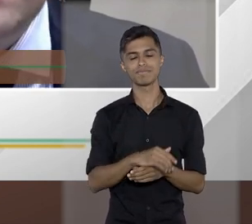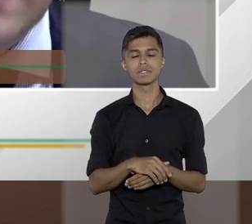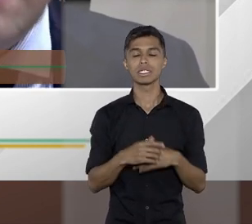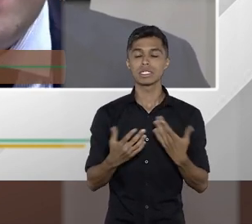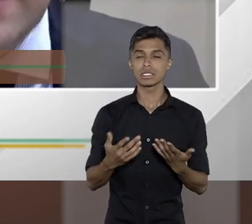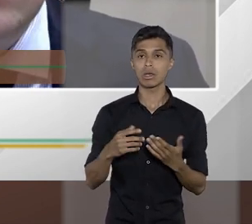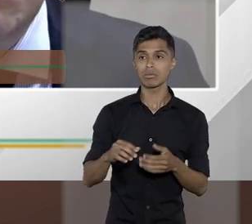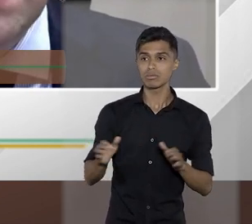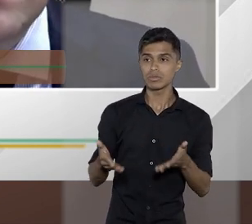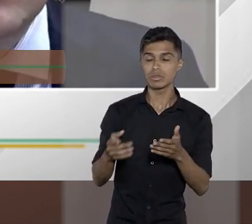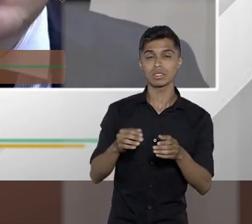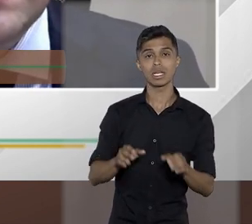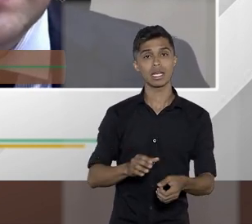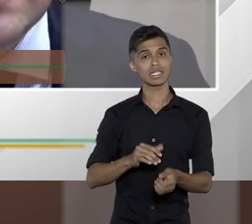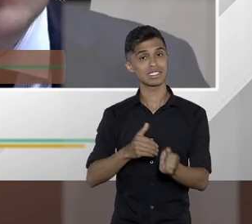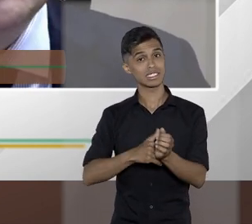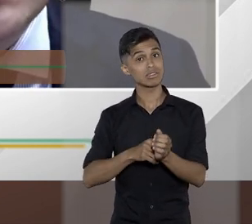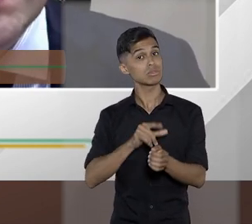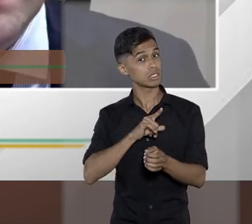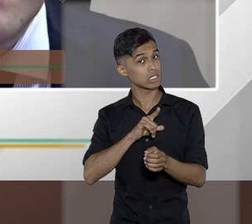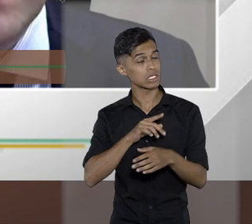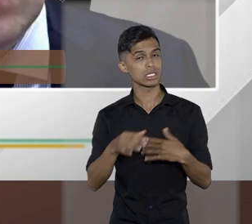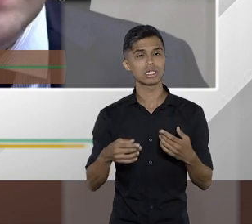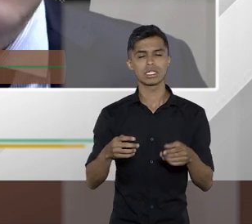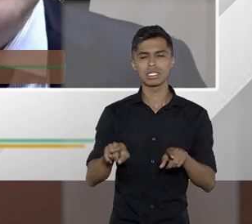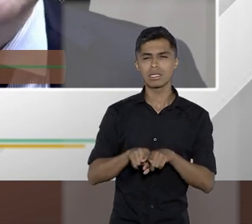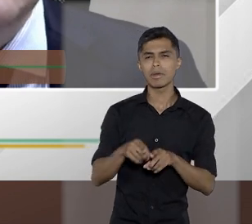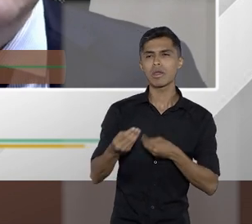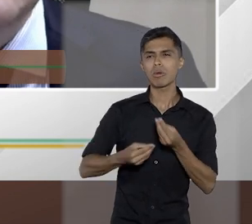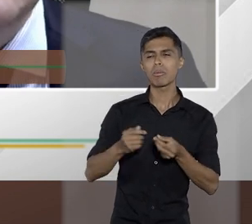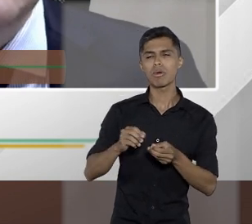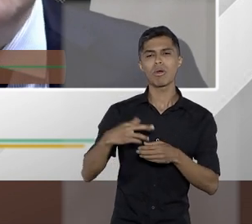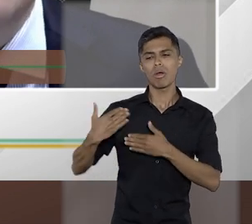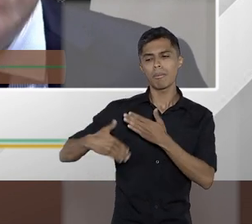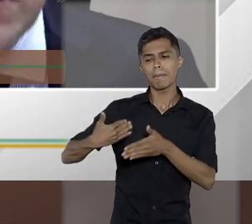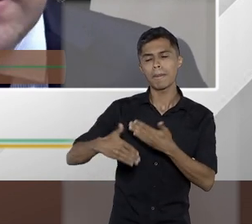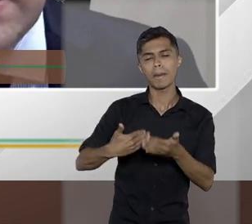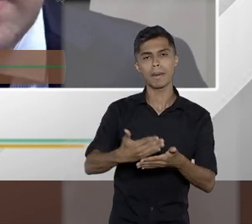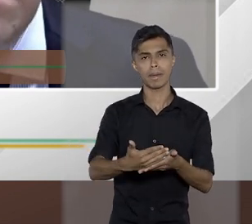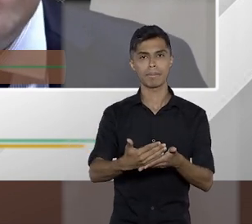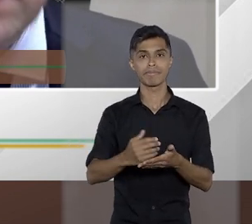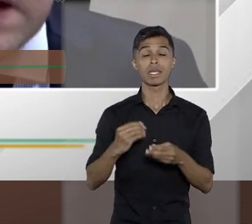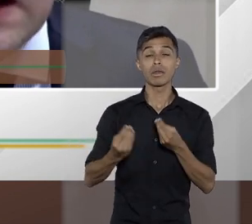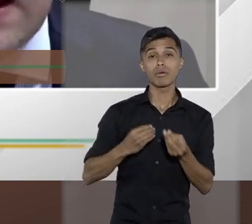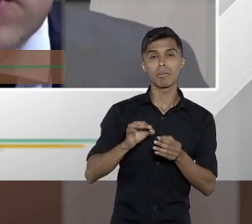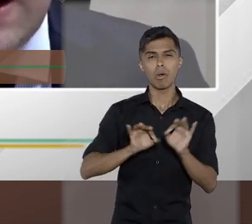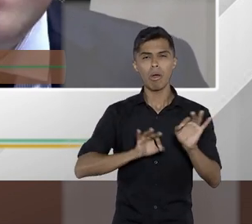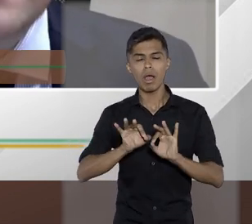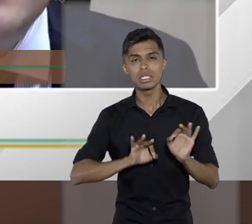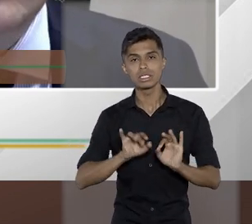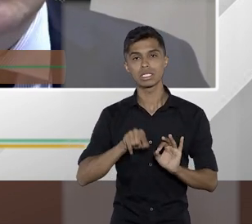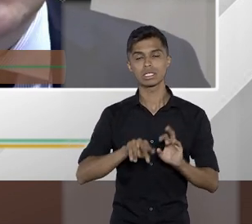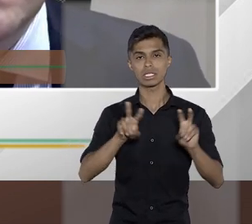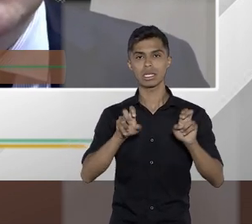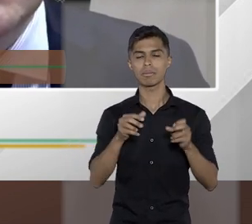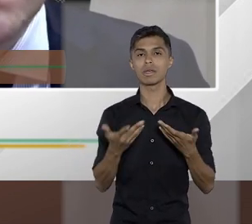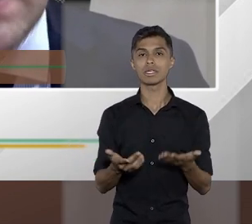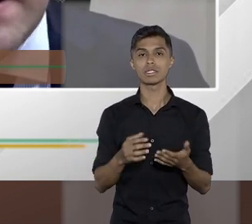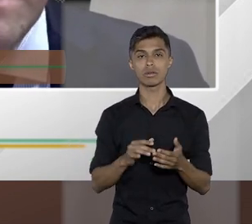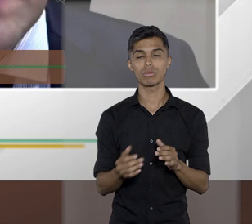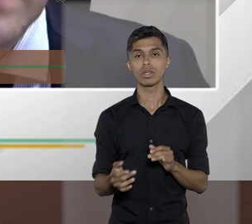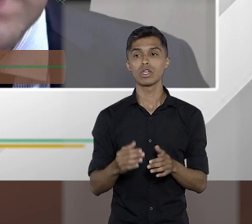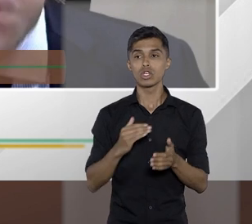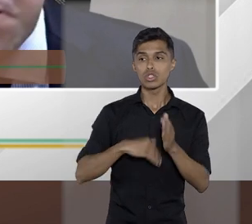e também trabalhar num plano de logística. O que vai ser preciso investir para você, claro, atender a todos os